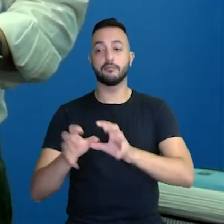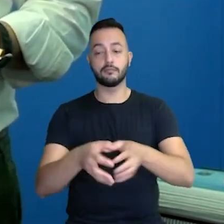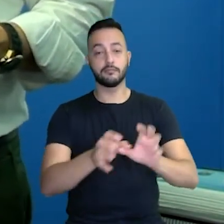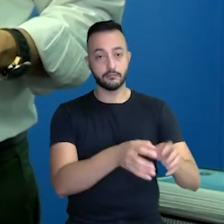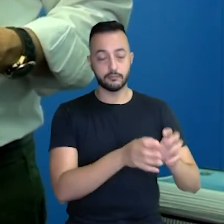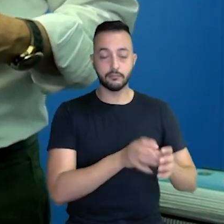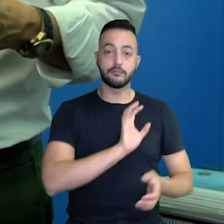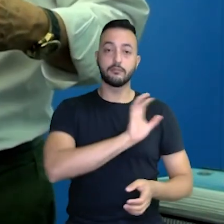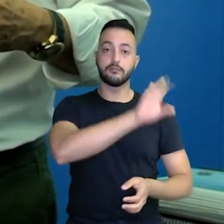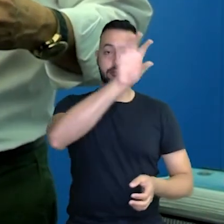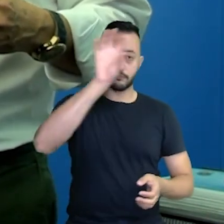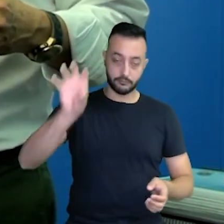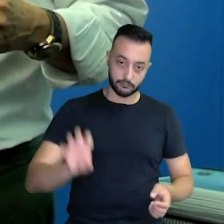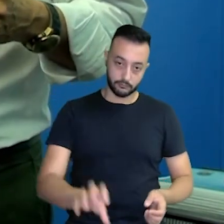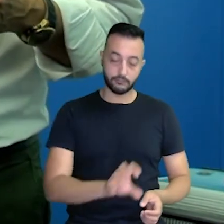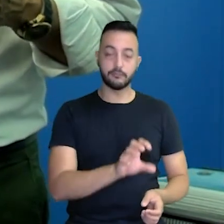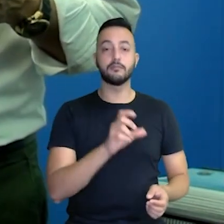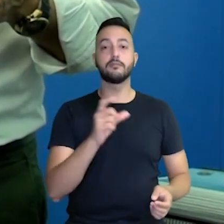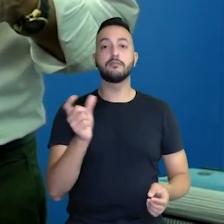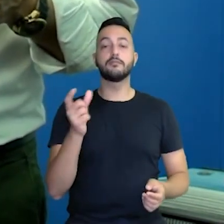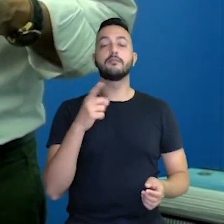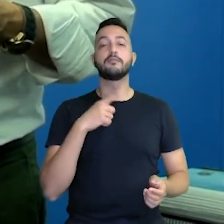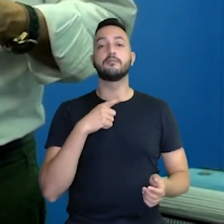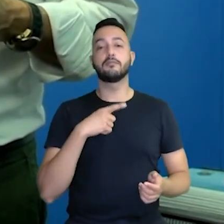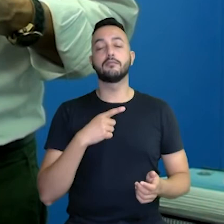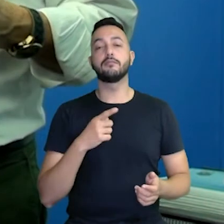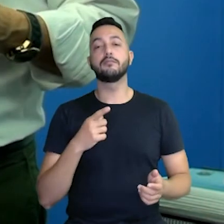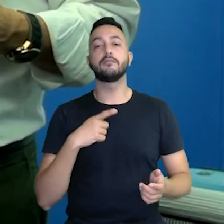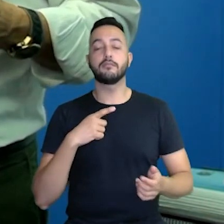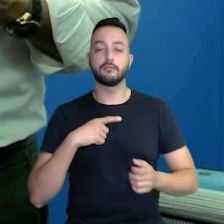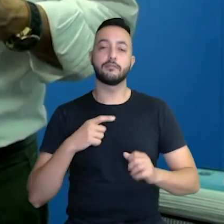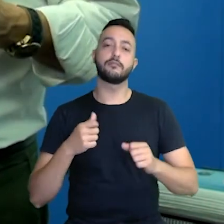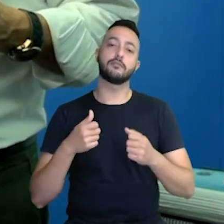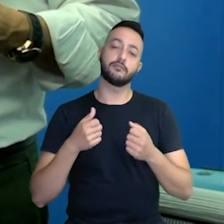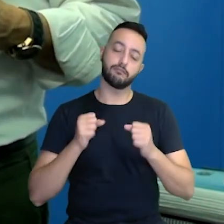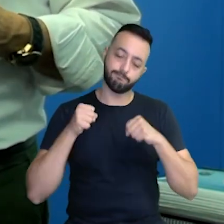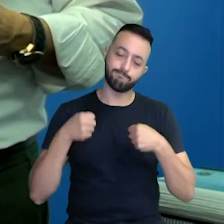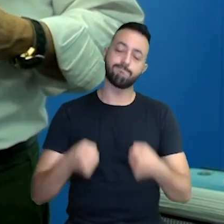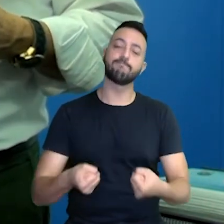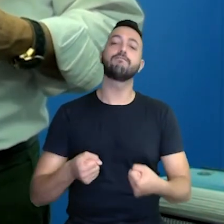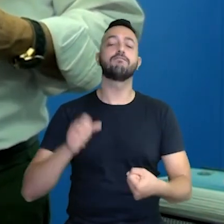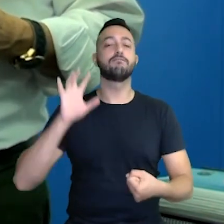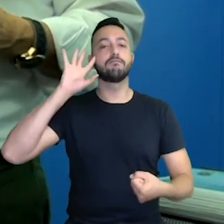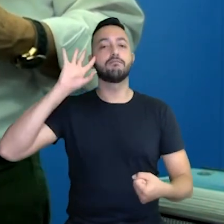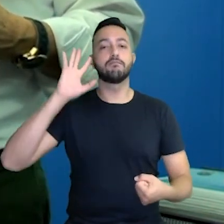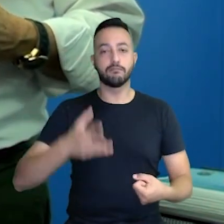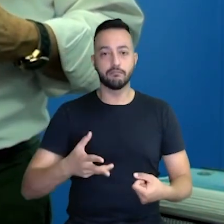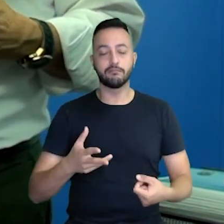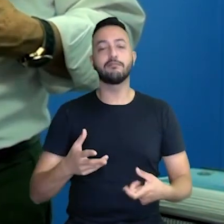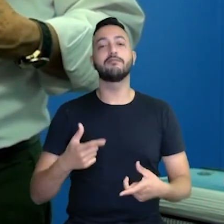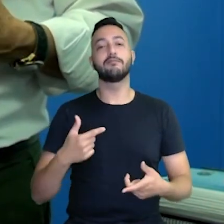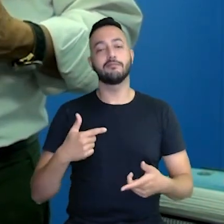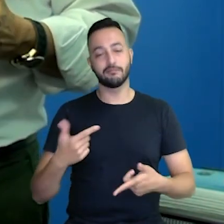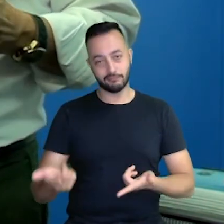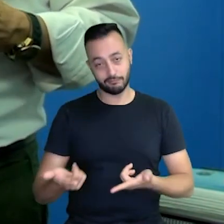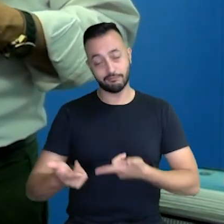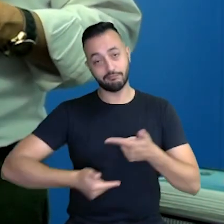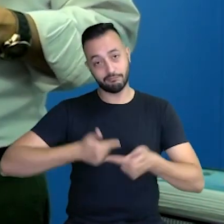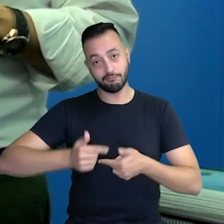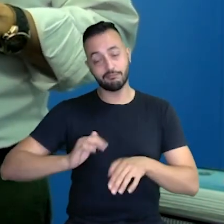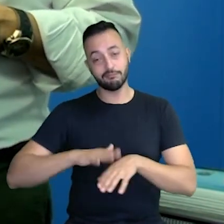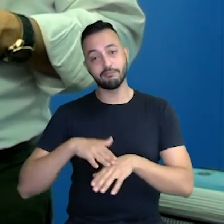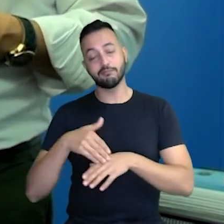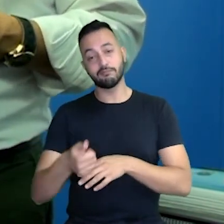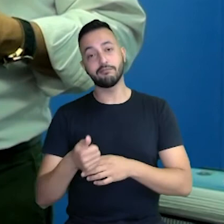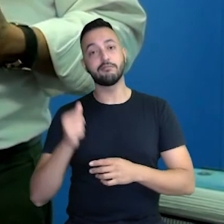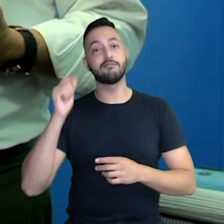formando os núcleos, que estão debuçados, determinados a fazer o seu melhor para que a